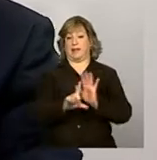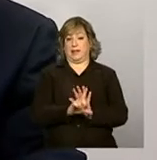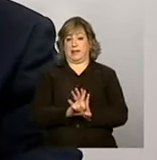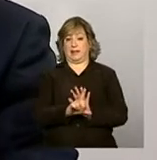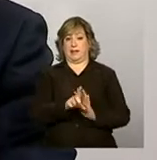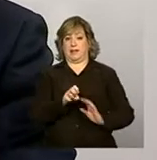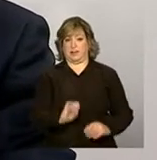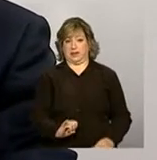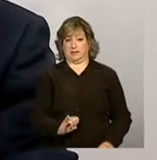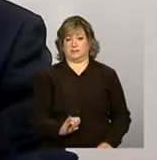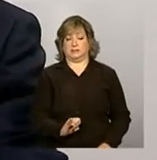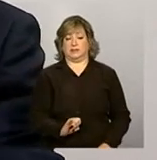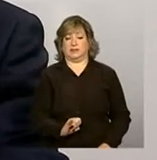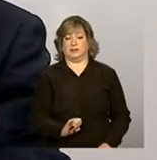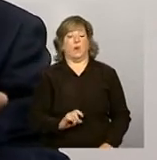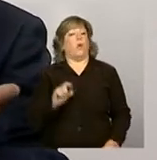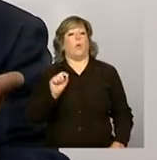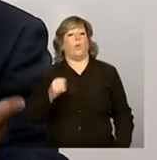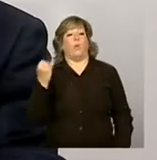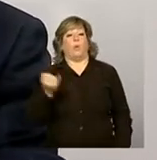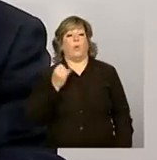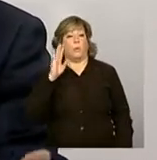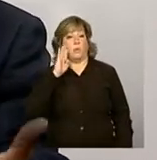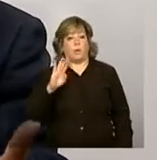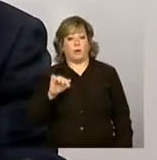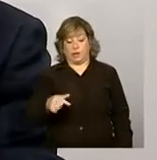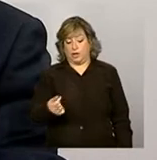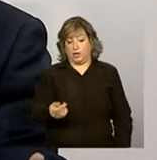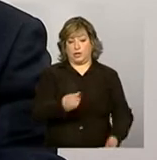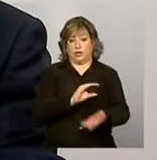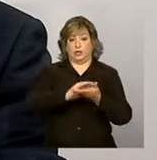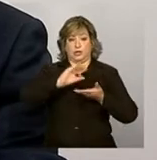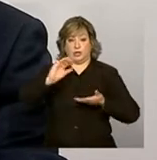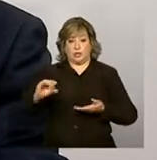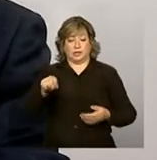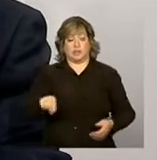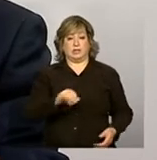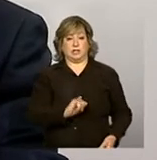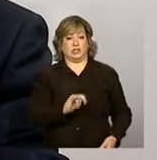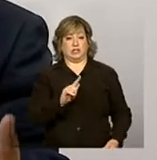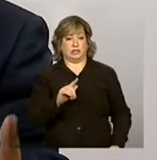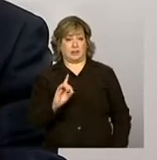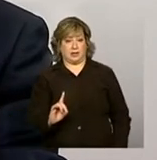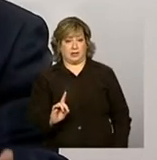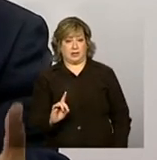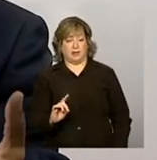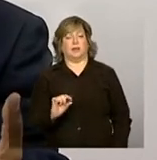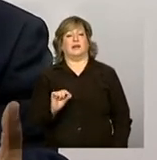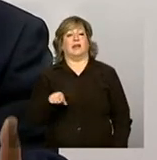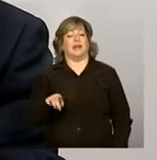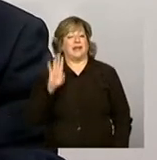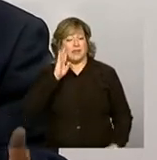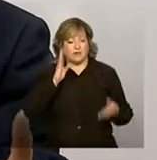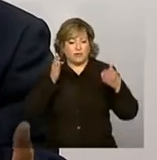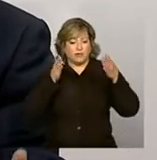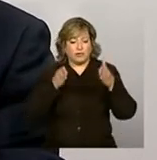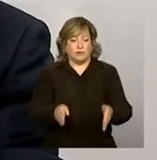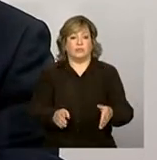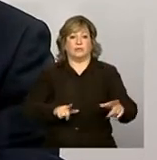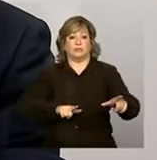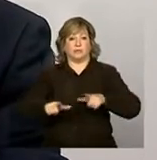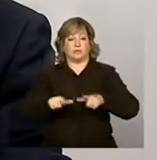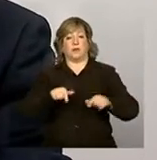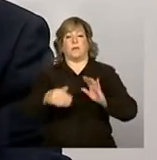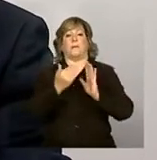vou reforçar, o que importa é que a destinação dos recursos do IGD sejam voltadas à gestão do